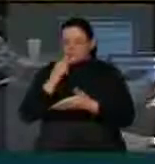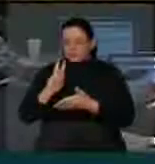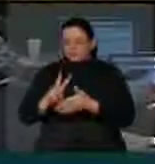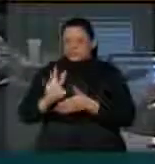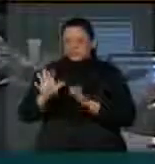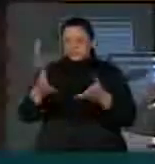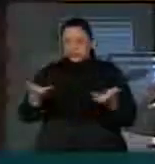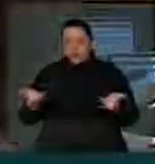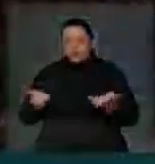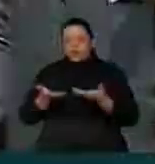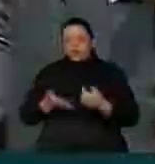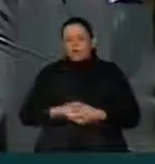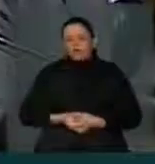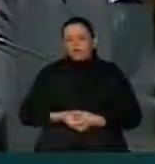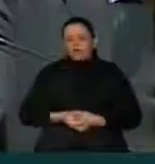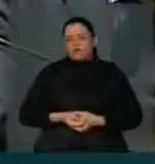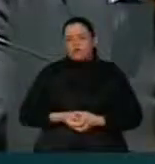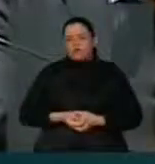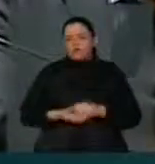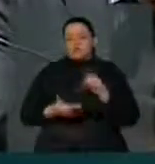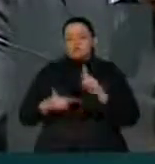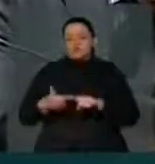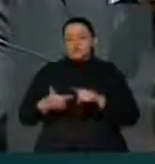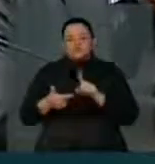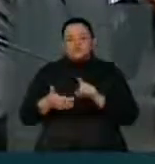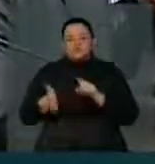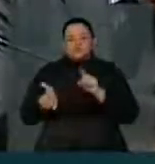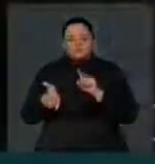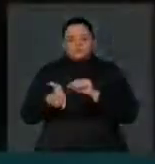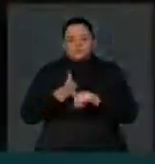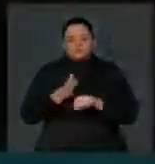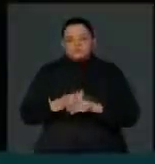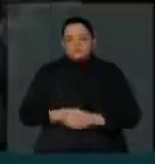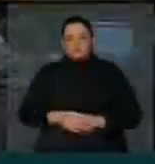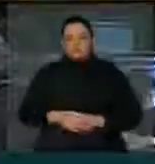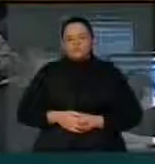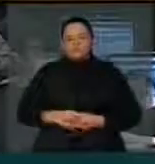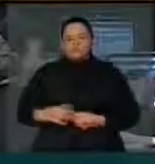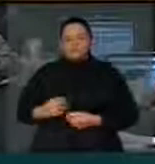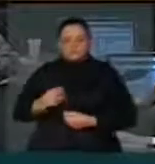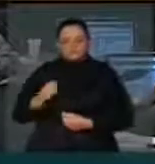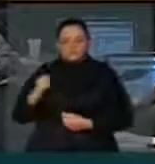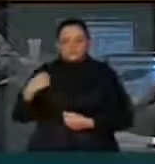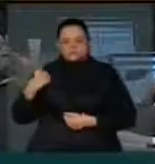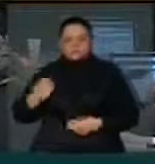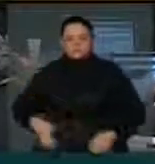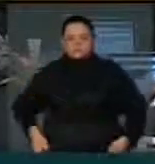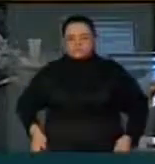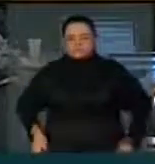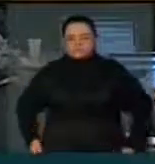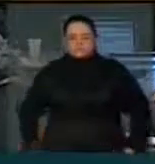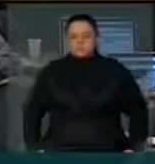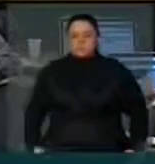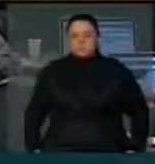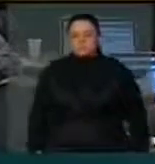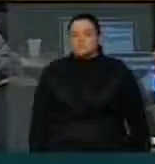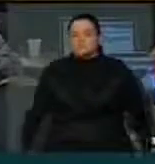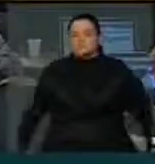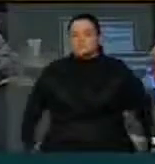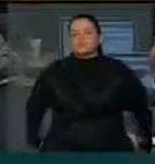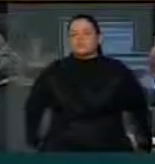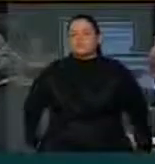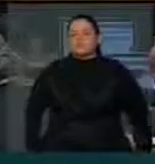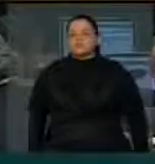primeira pergunta. A segunda, presidente, vai na linha desta questão, segunda questão,